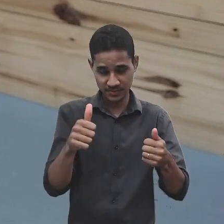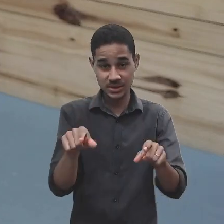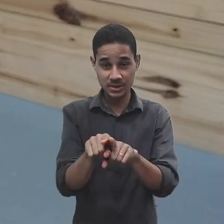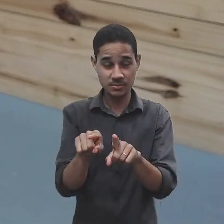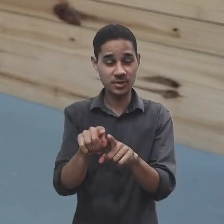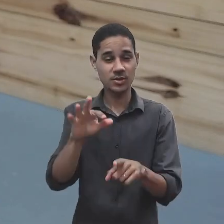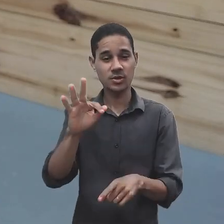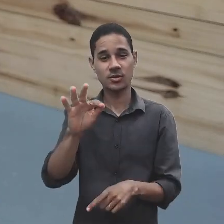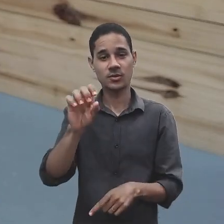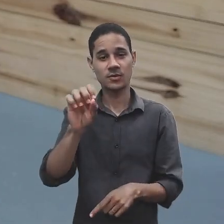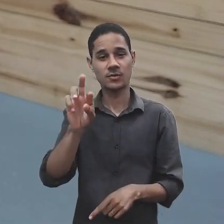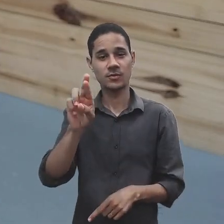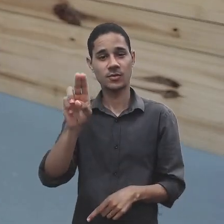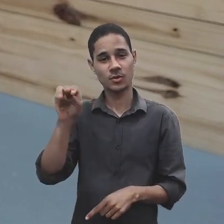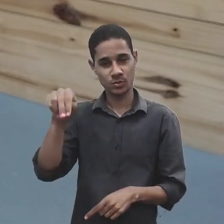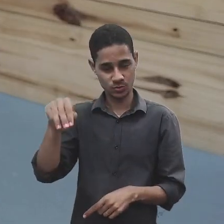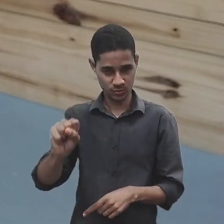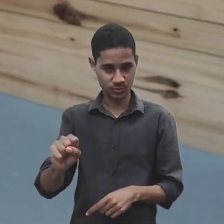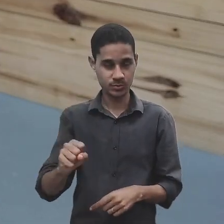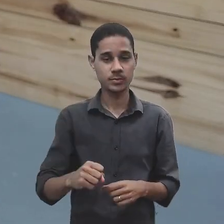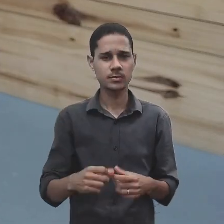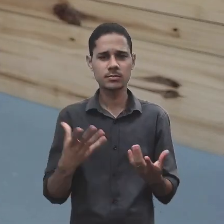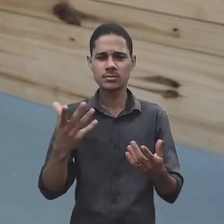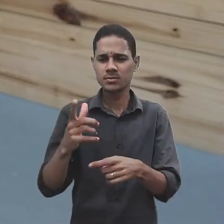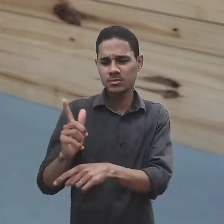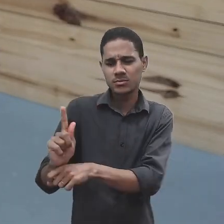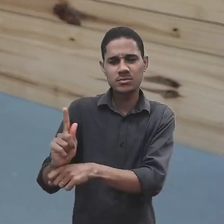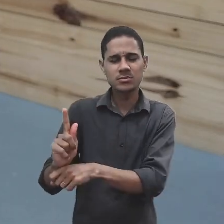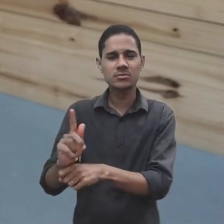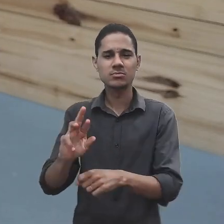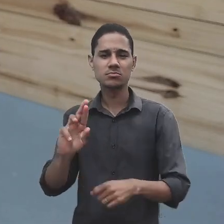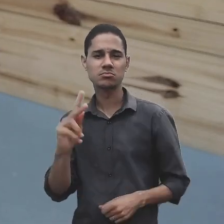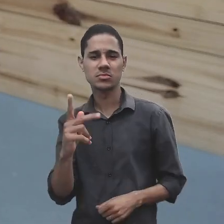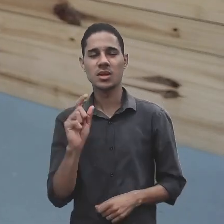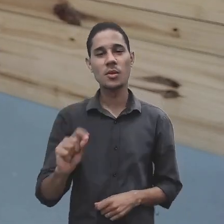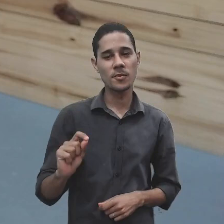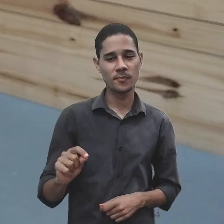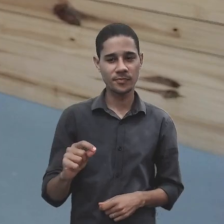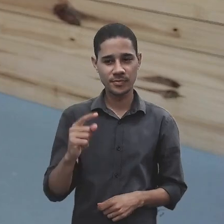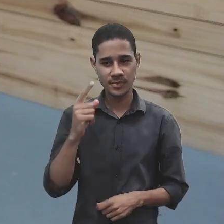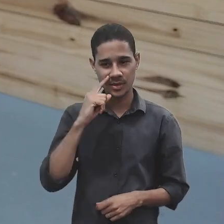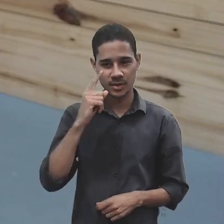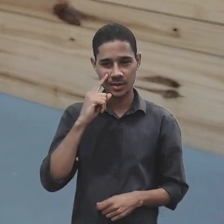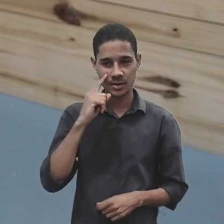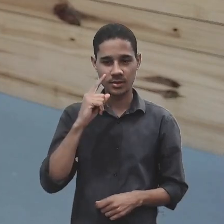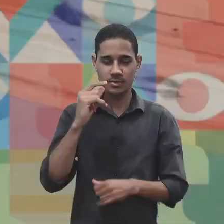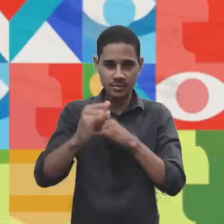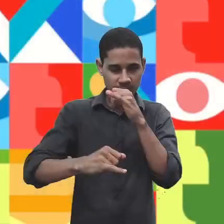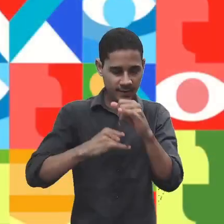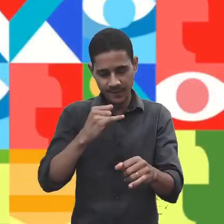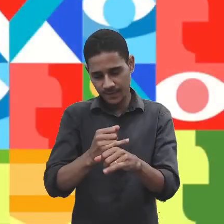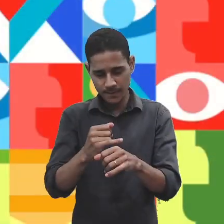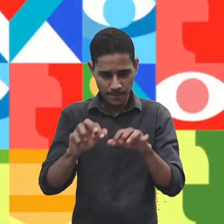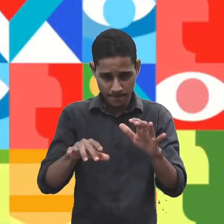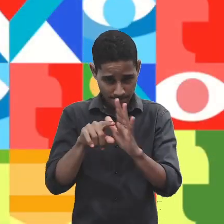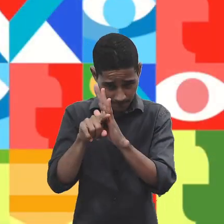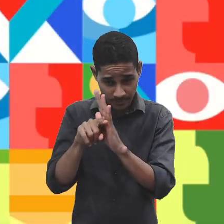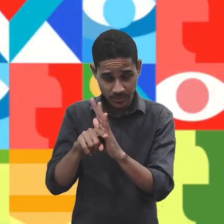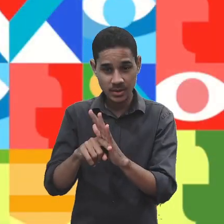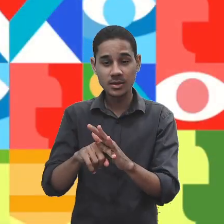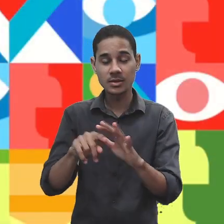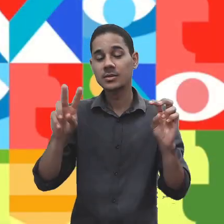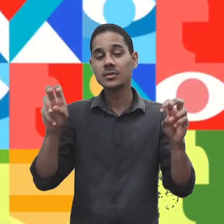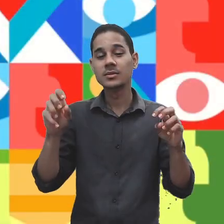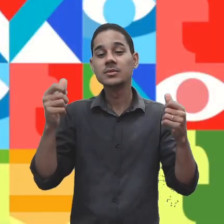Mas o que é gestão de recursos humanos? Como diz lá no nosso internet de pesquisas, diz o seguinte,